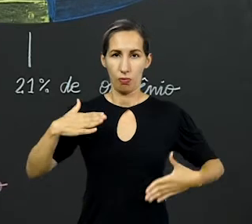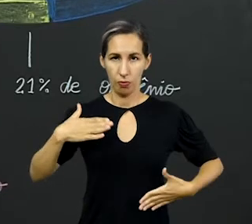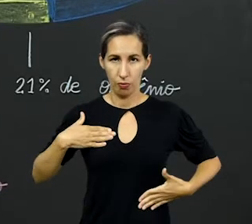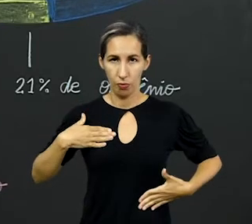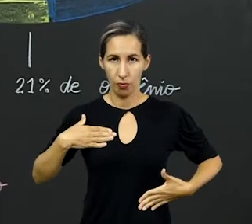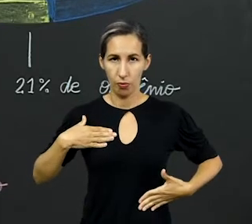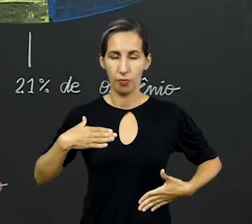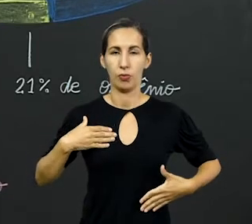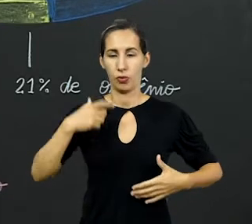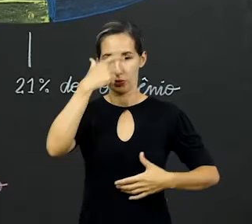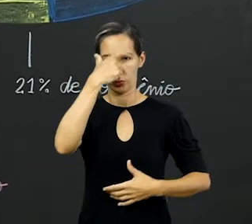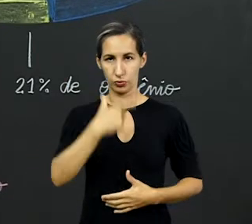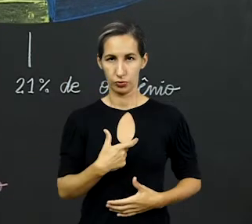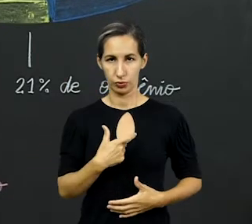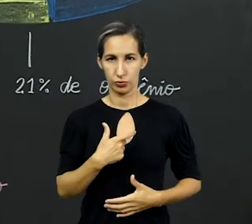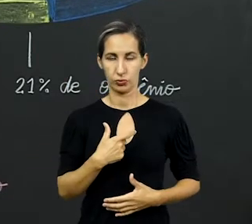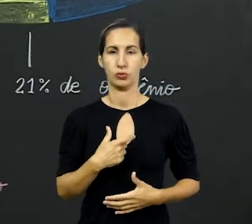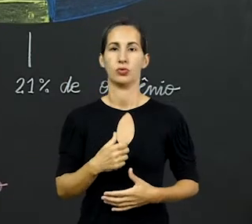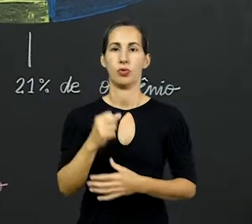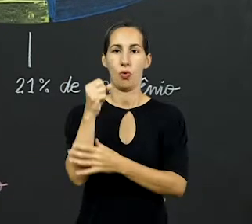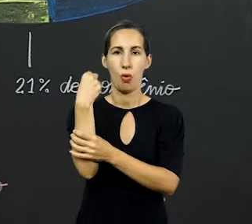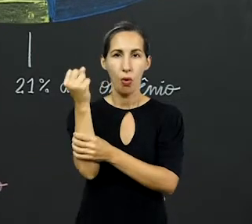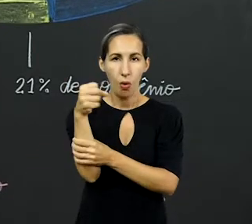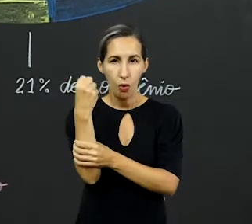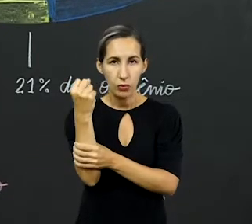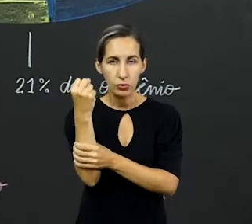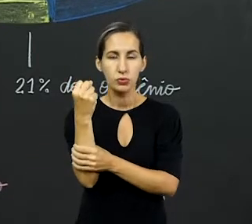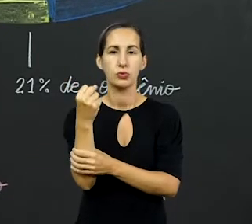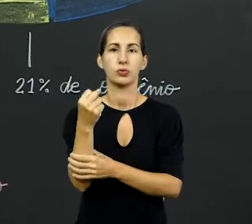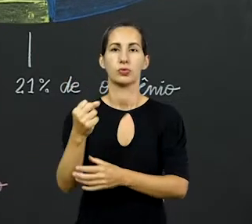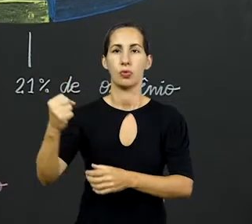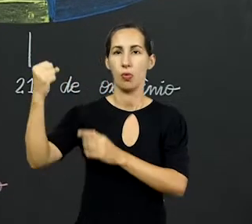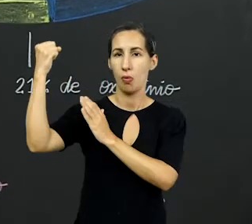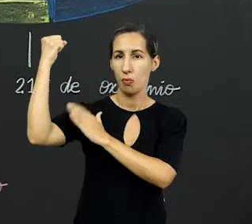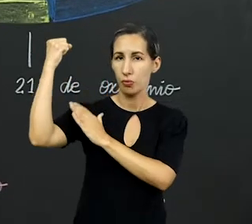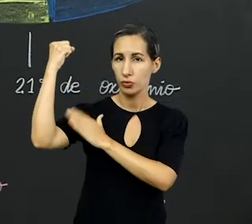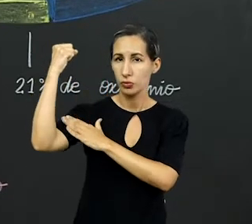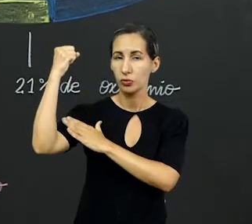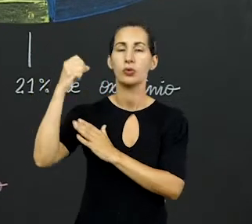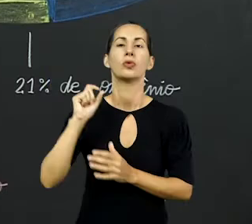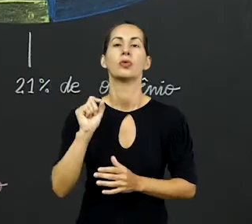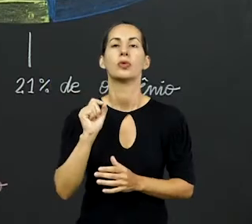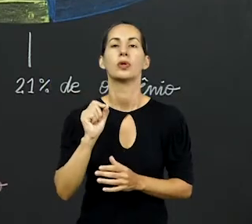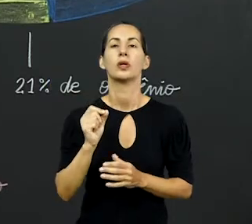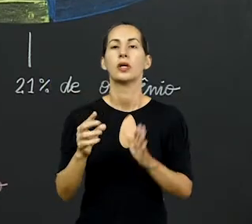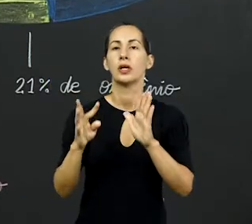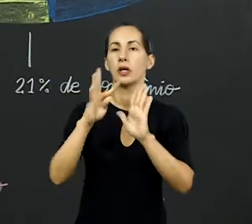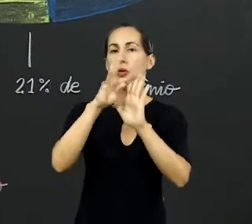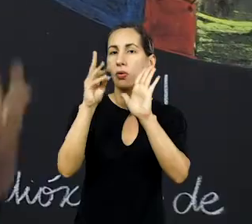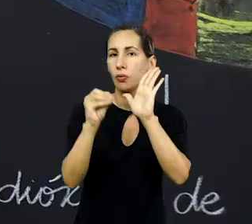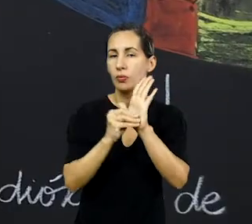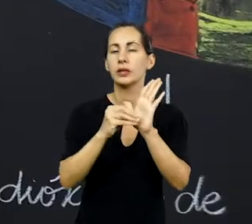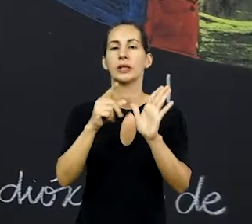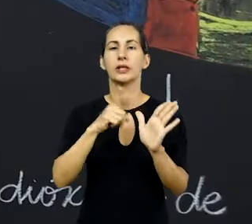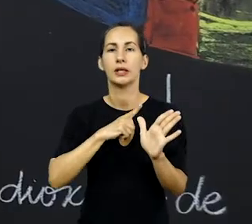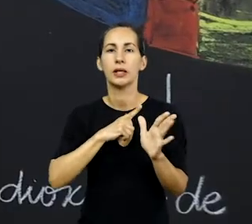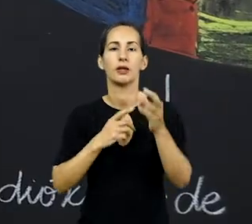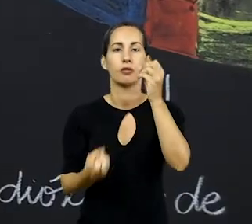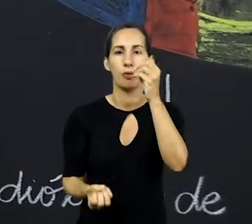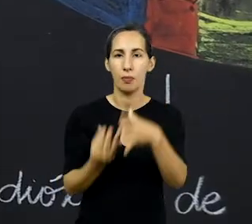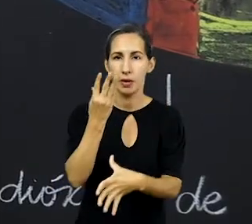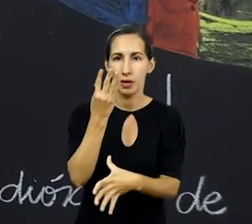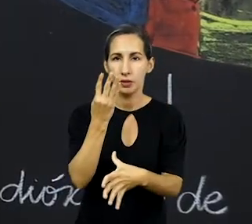a nossa estrutura é formada por ossos, por músculos. E os nossos músculos são preenchidíssimos, formados